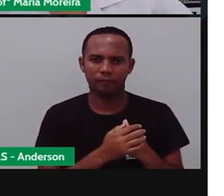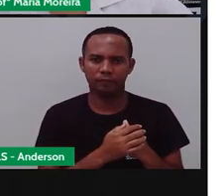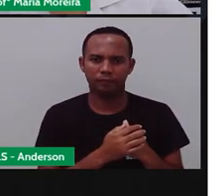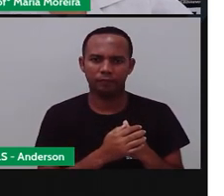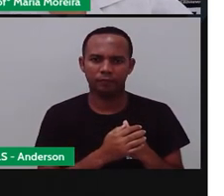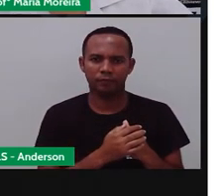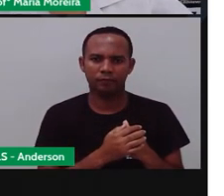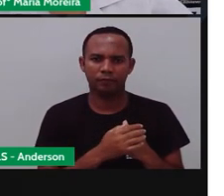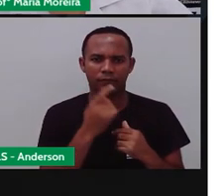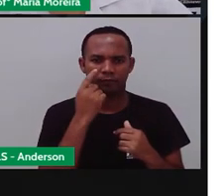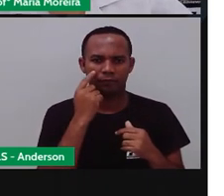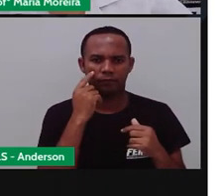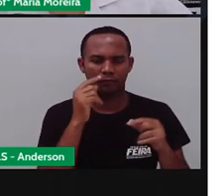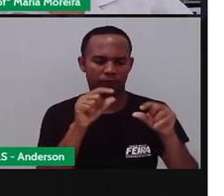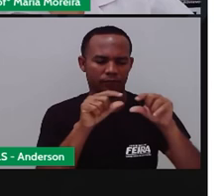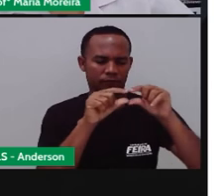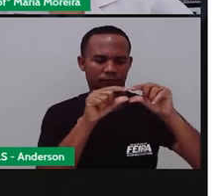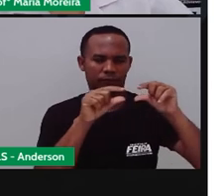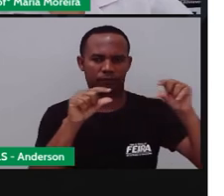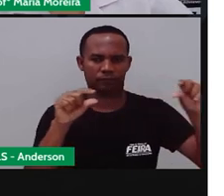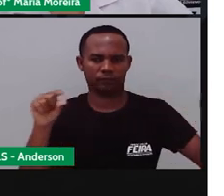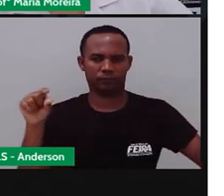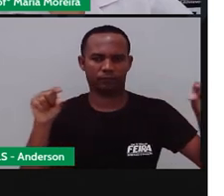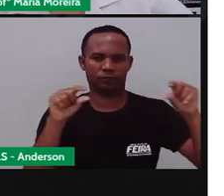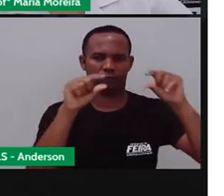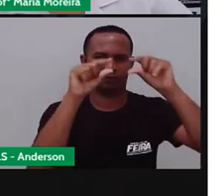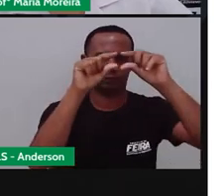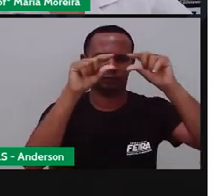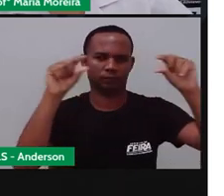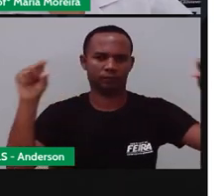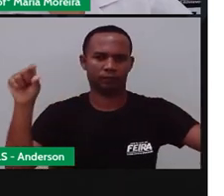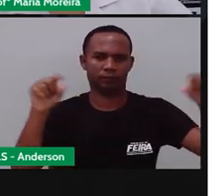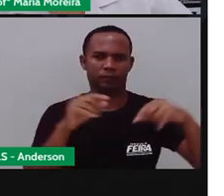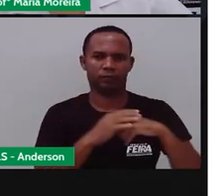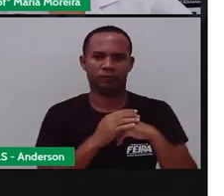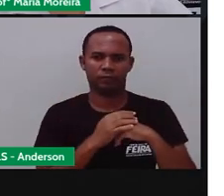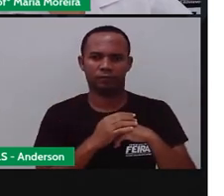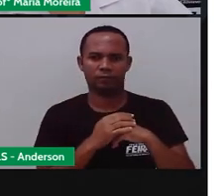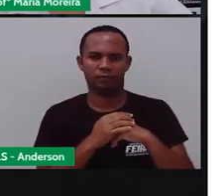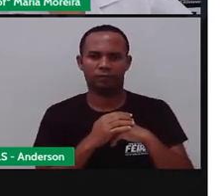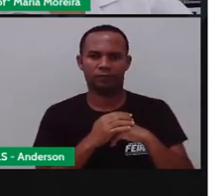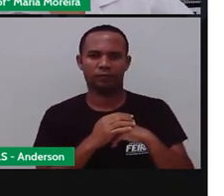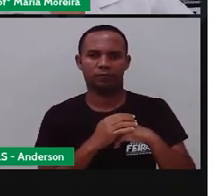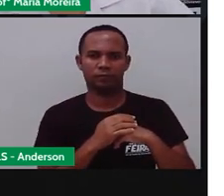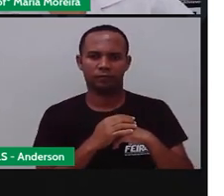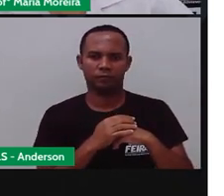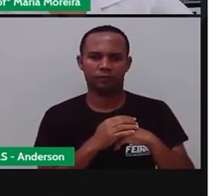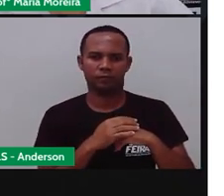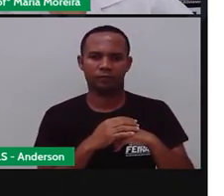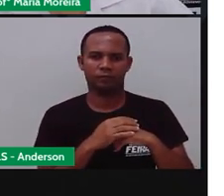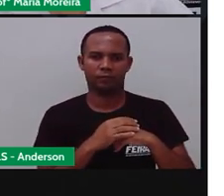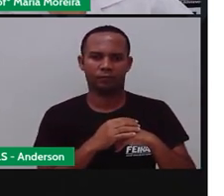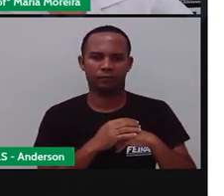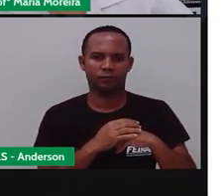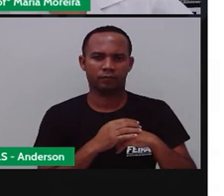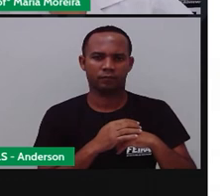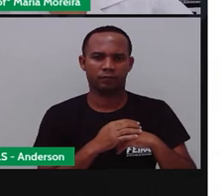os risquinhos aqui, ó, a madeira, que é justamente o quê? Tem madeira aqui, tem madeira do outro lado, essas, essas,